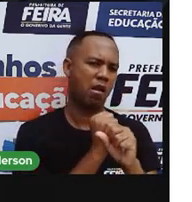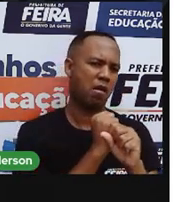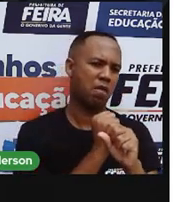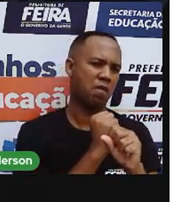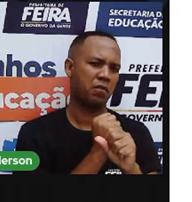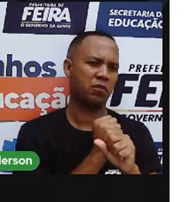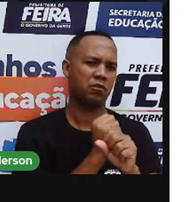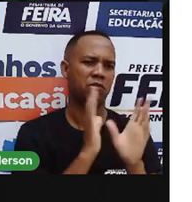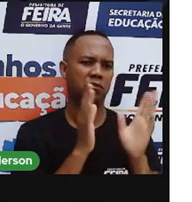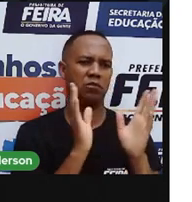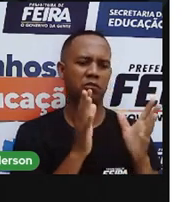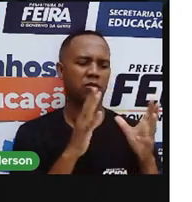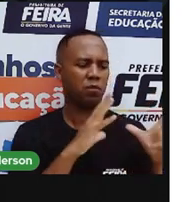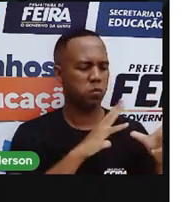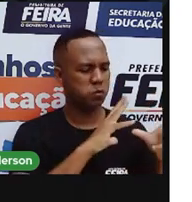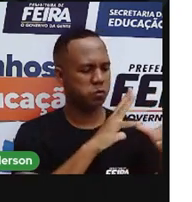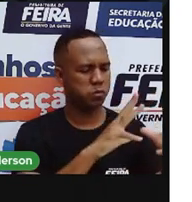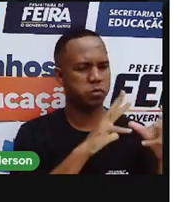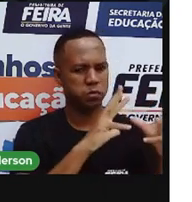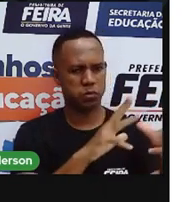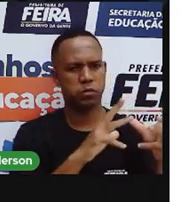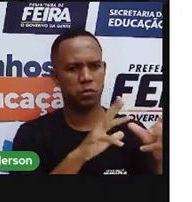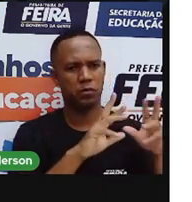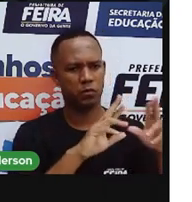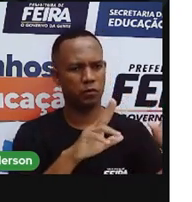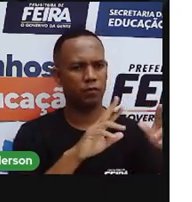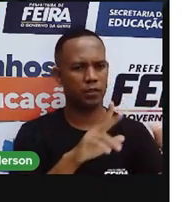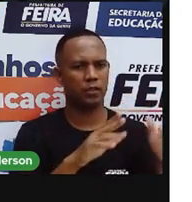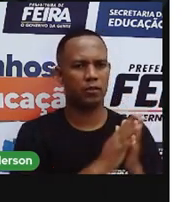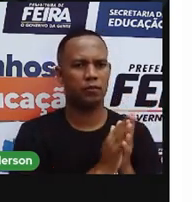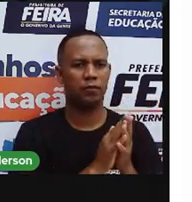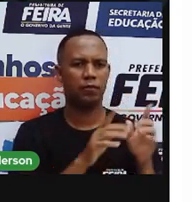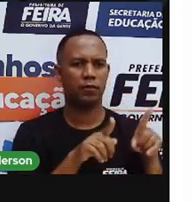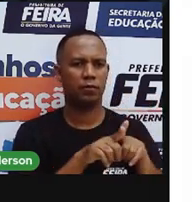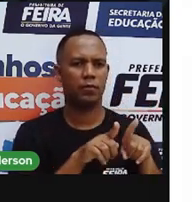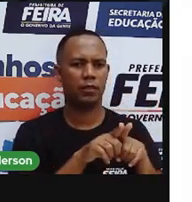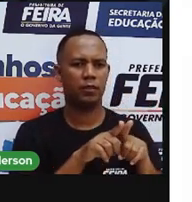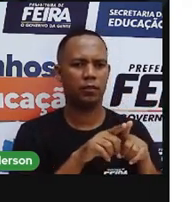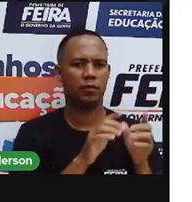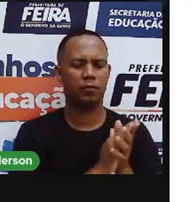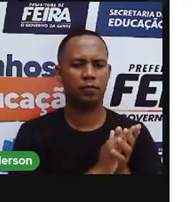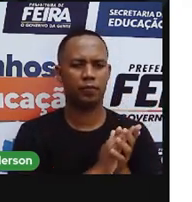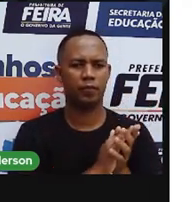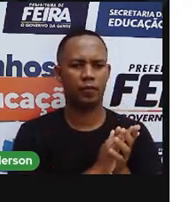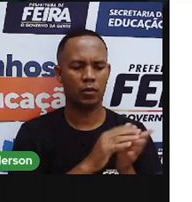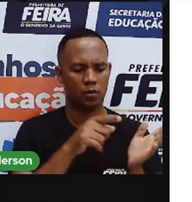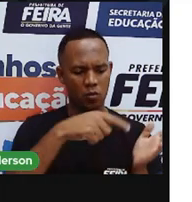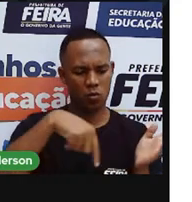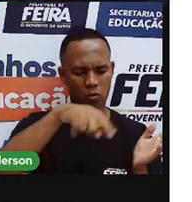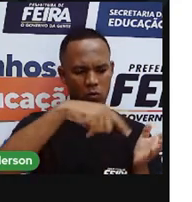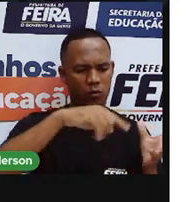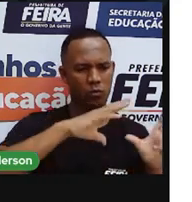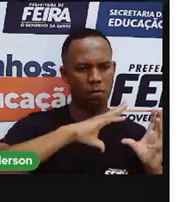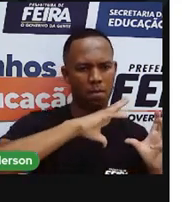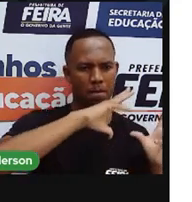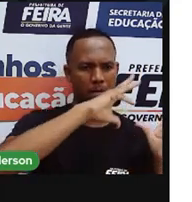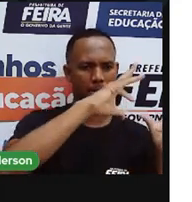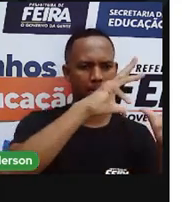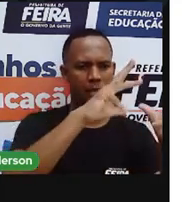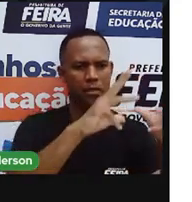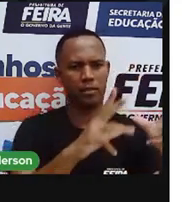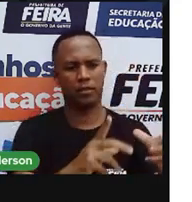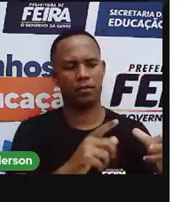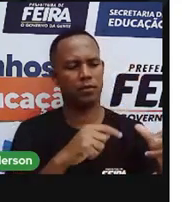formado. Outro verso. É o nosso planeta Terra. Mais um